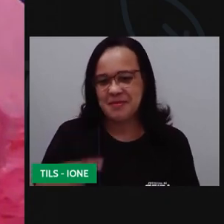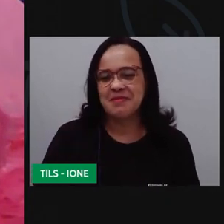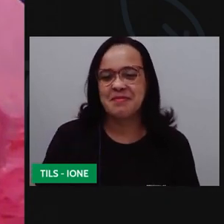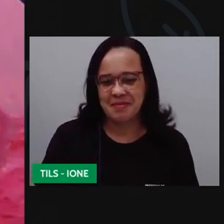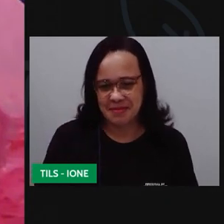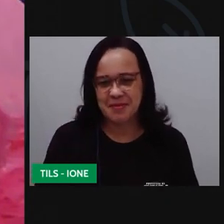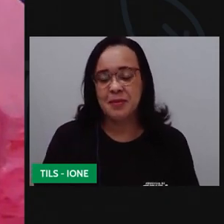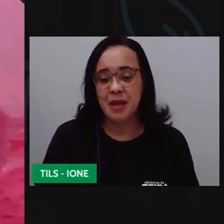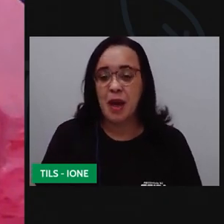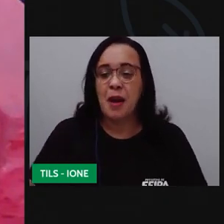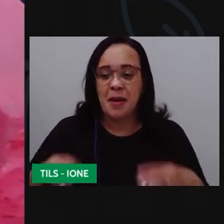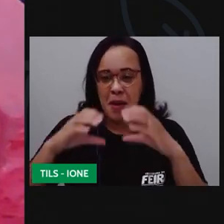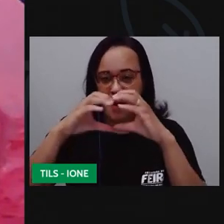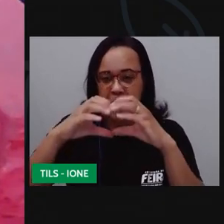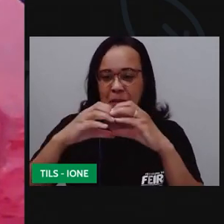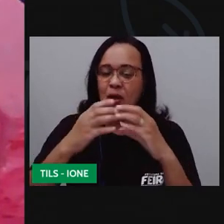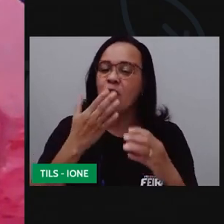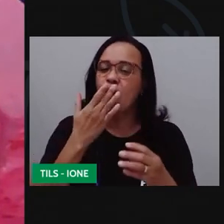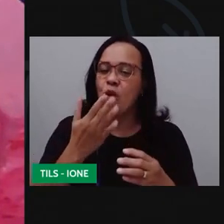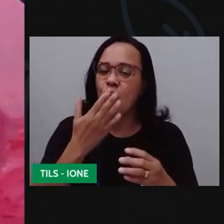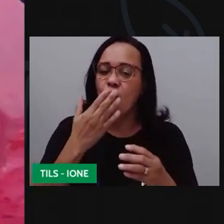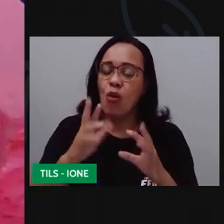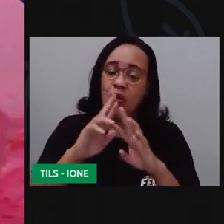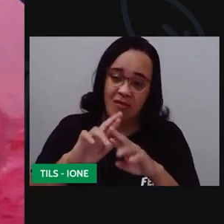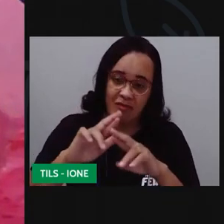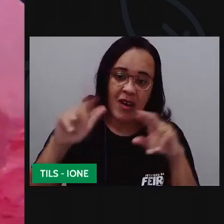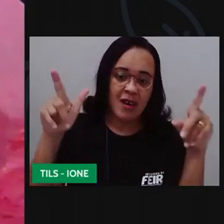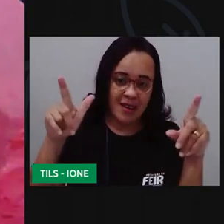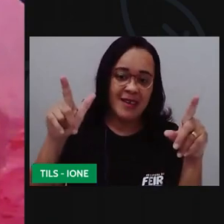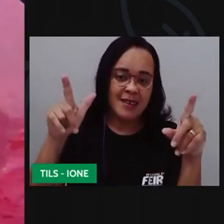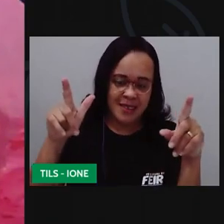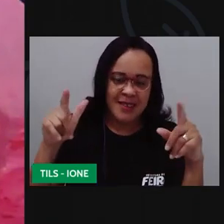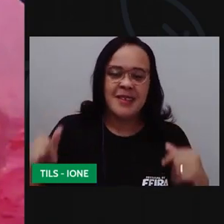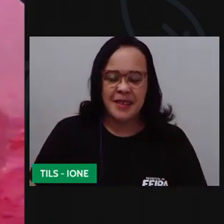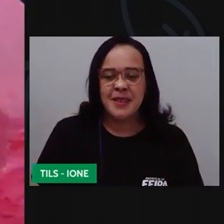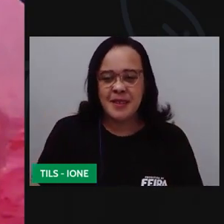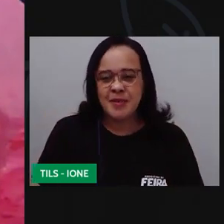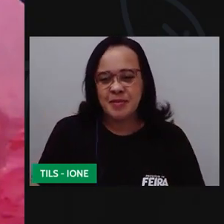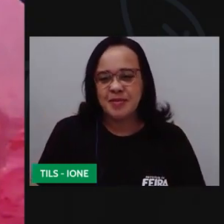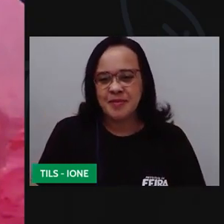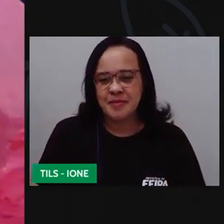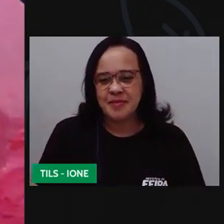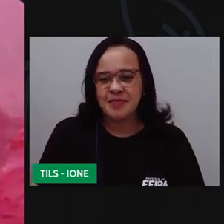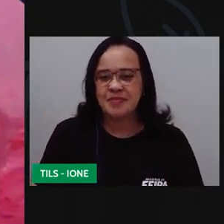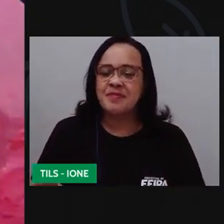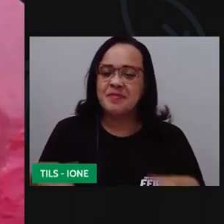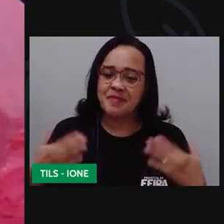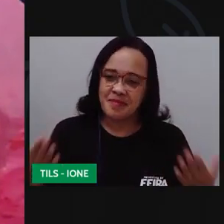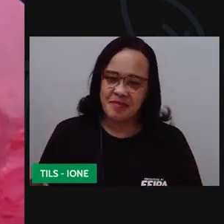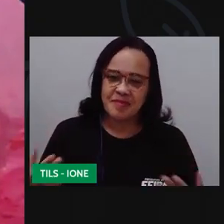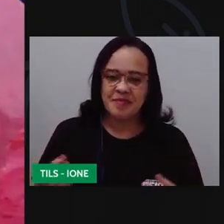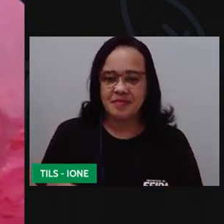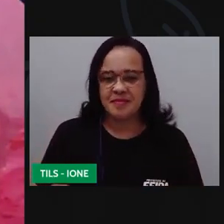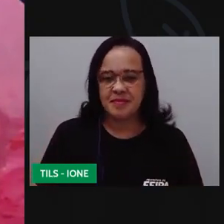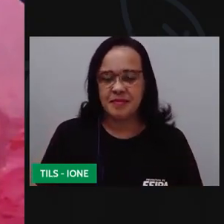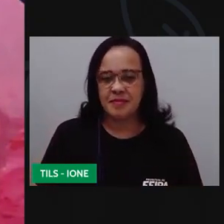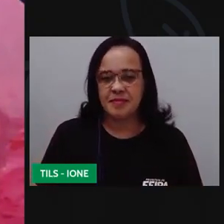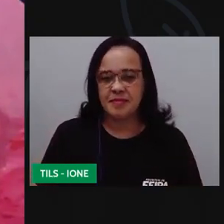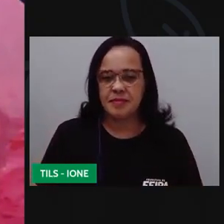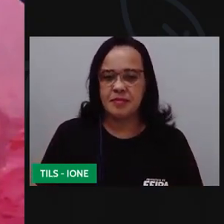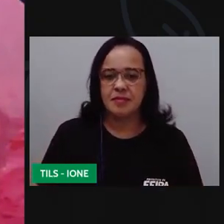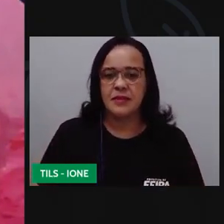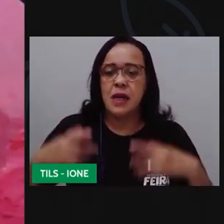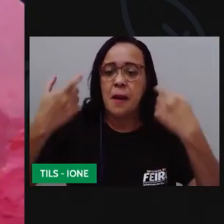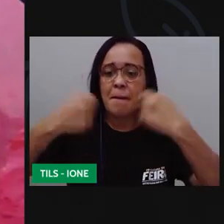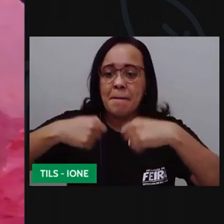para a gente deixar essa bolinha com a cor o que? de pé diferente não é isso? Max pra prender aqui no meu microfone o